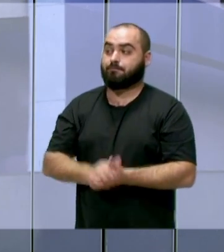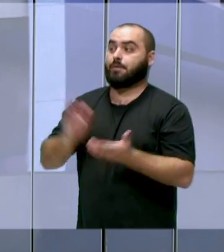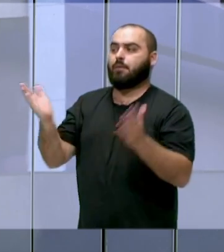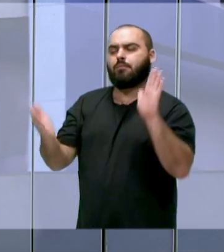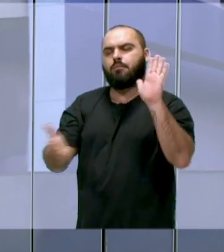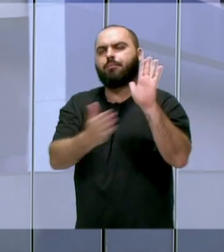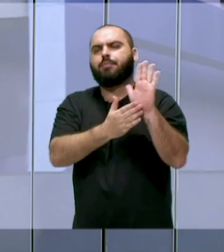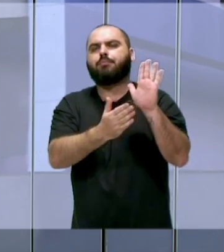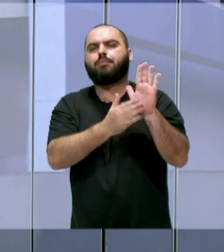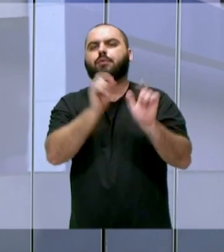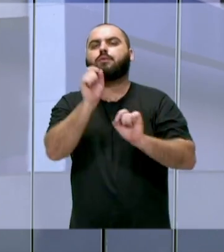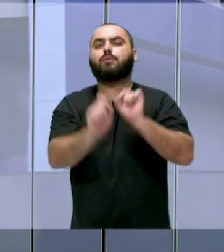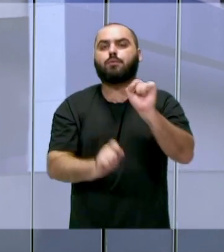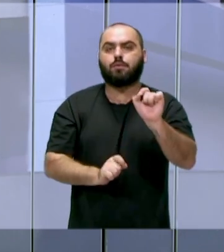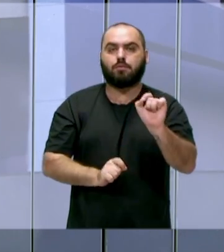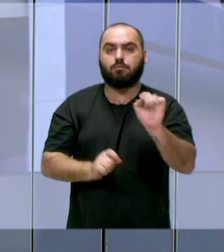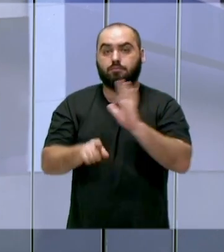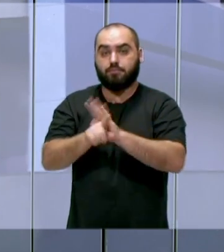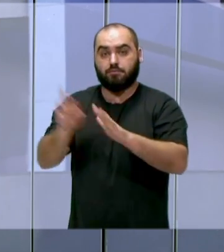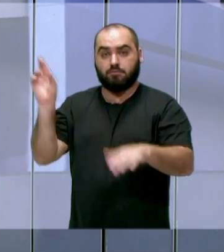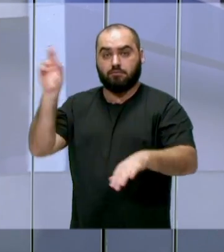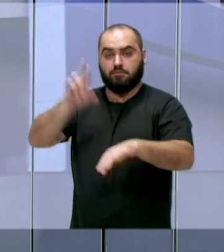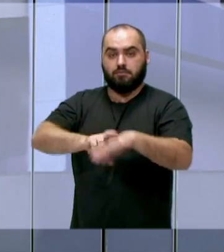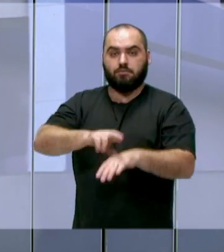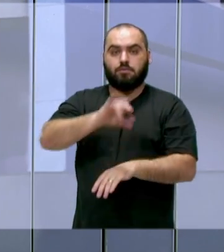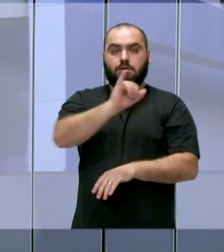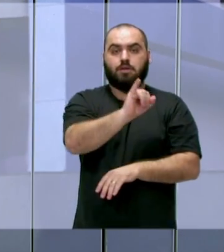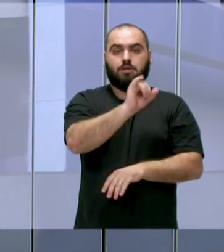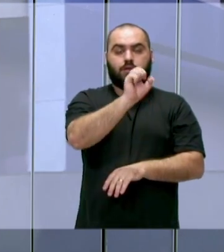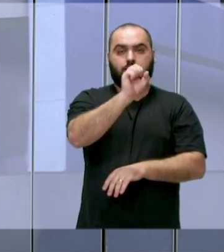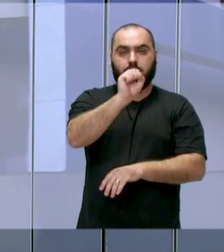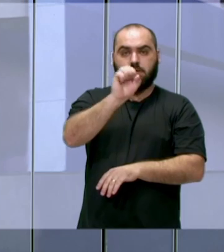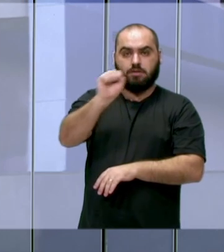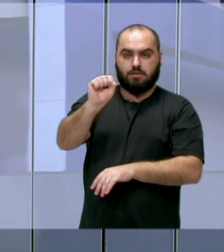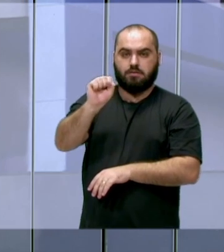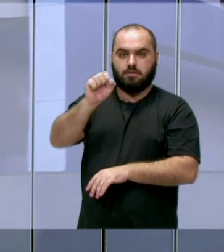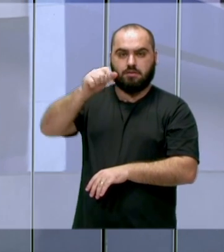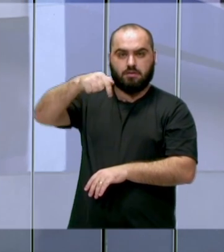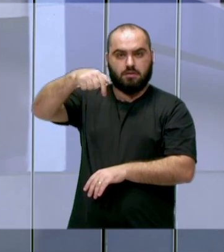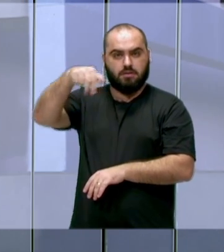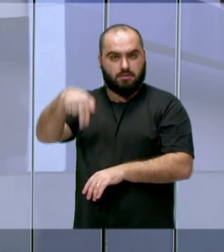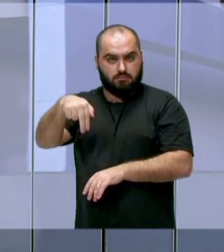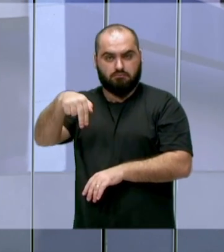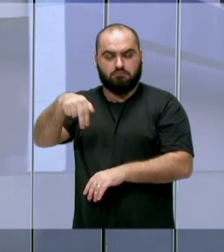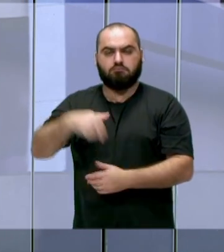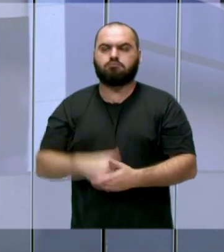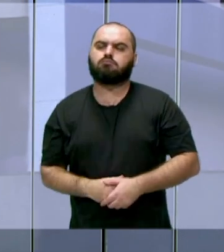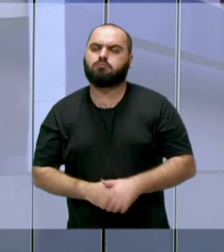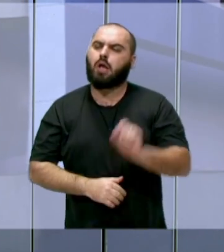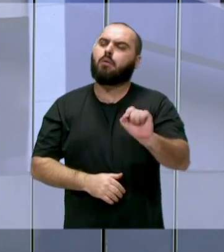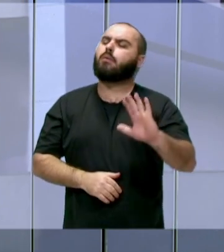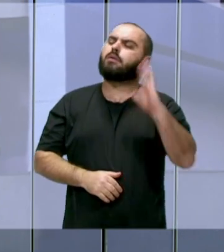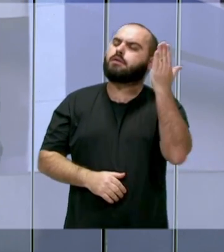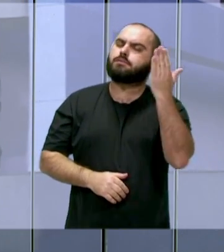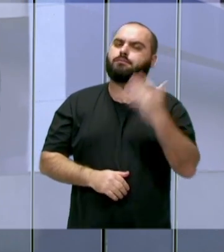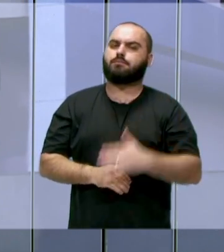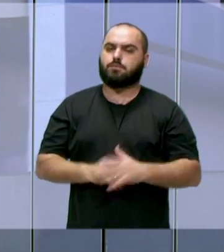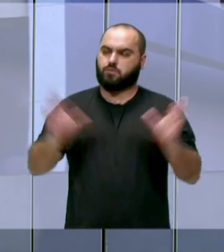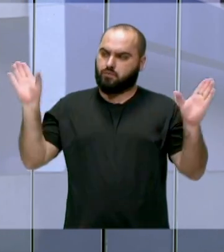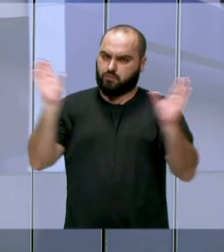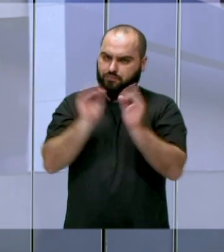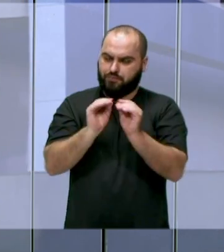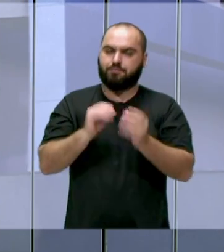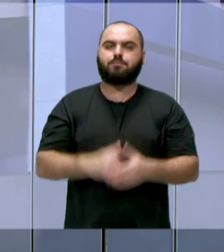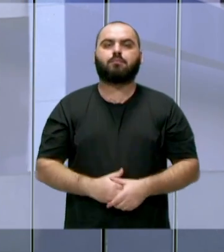é um debate sobre a revisão do imposto sobre serviço de qualquer natureza, que é o ISSQN. O que acontece, em resumo, né,